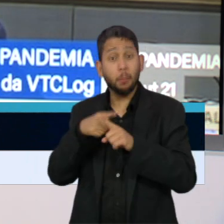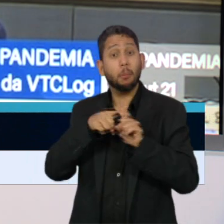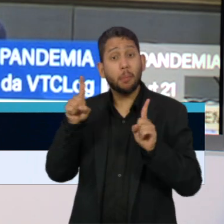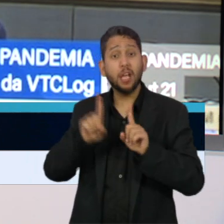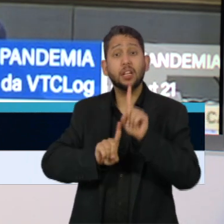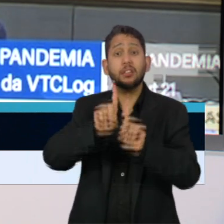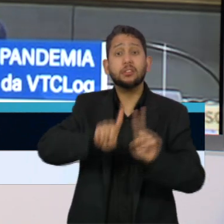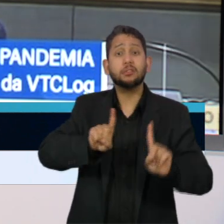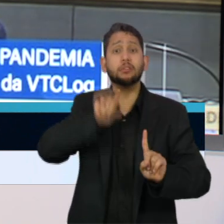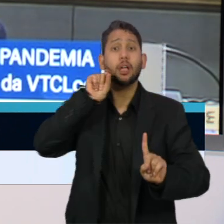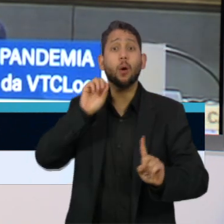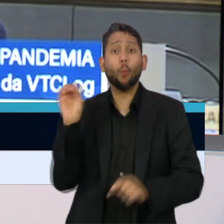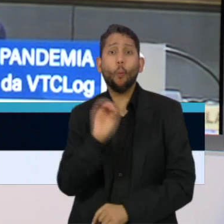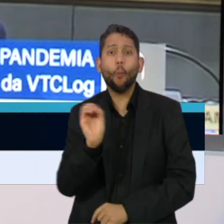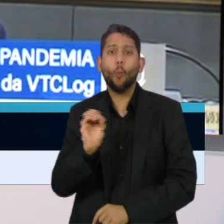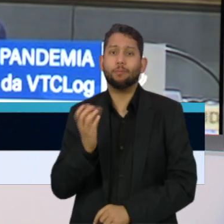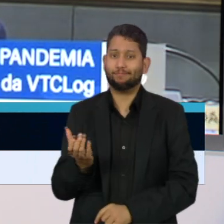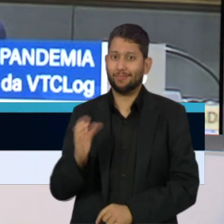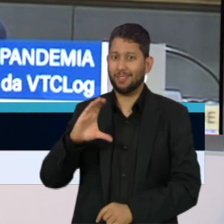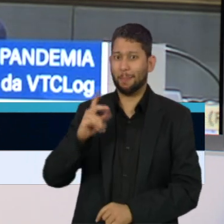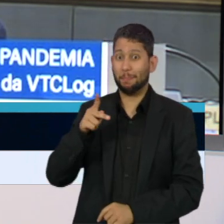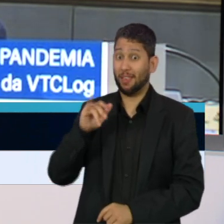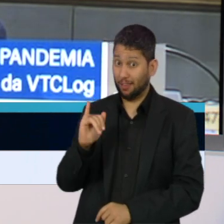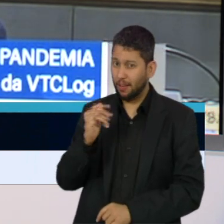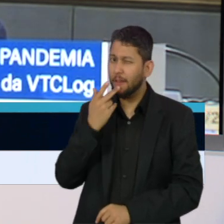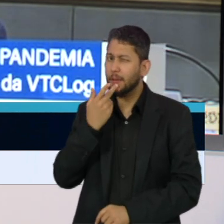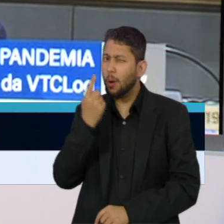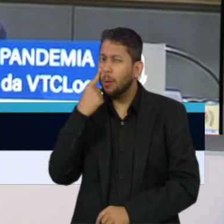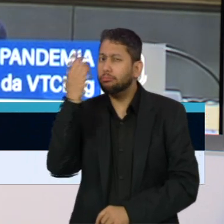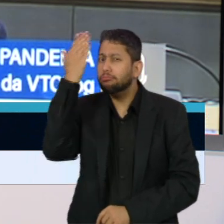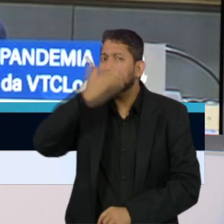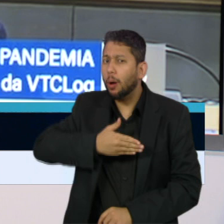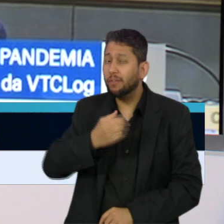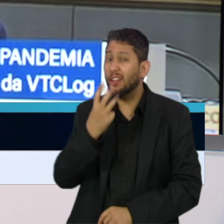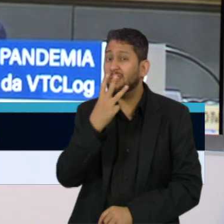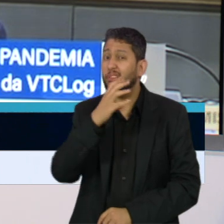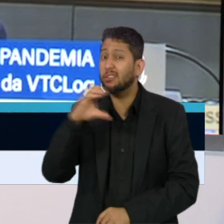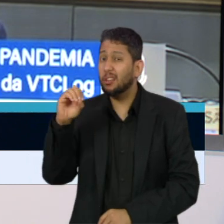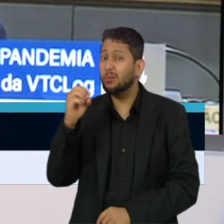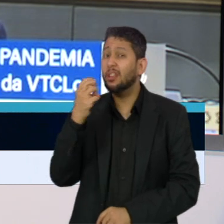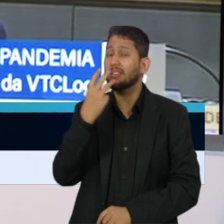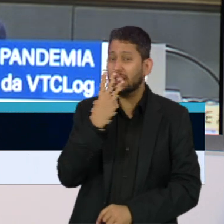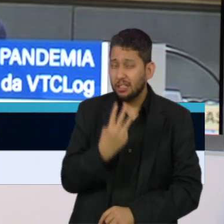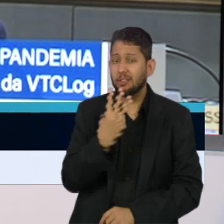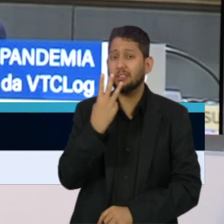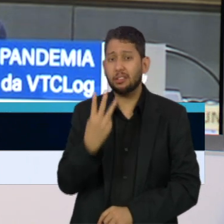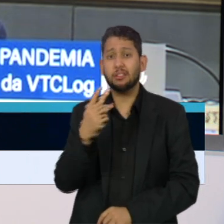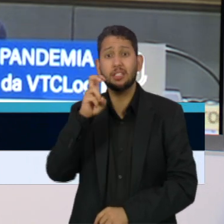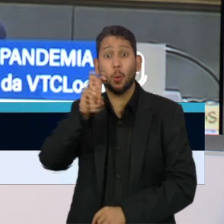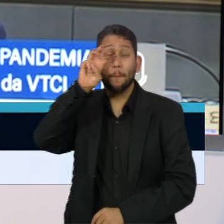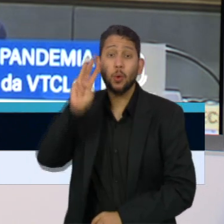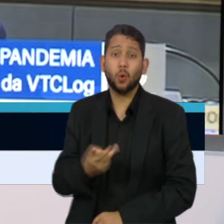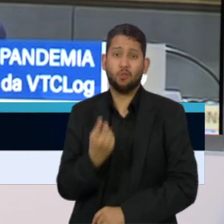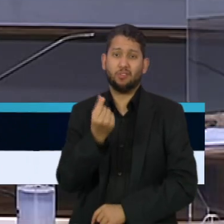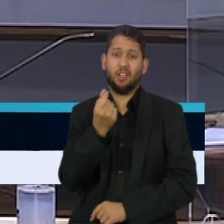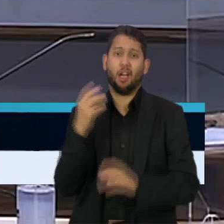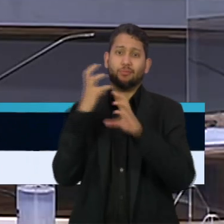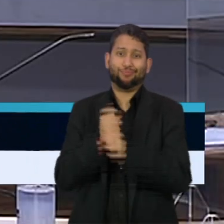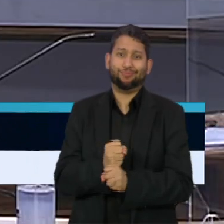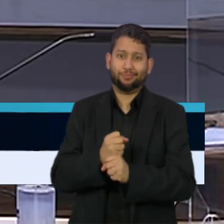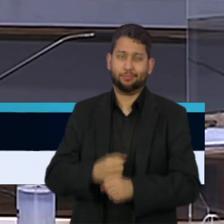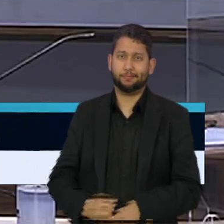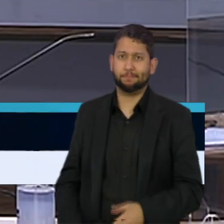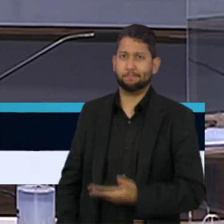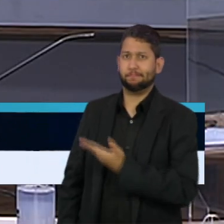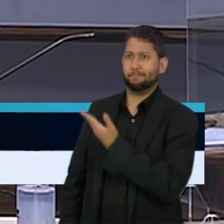Segundo a CPI, o valor desses acordos passavam de R$ 335 milhões. Quais